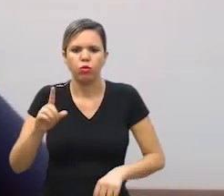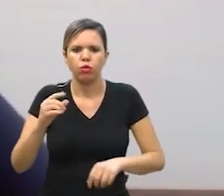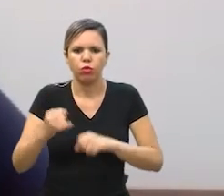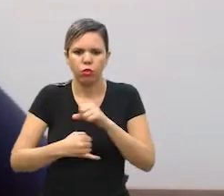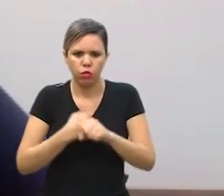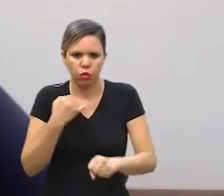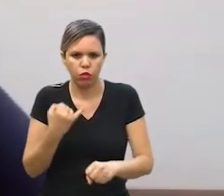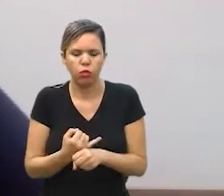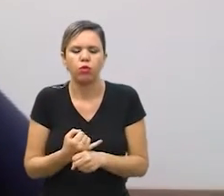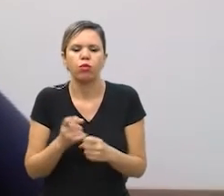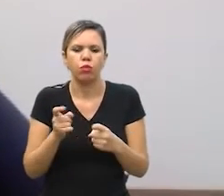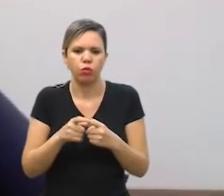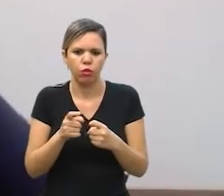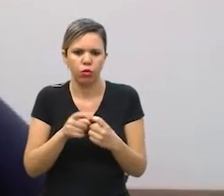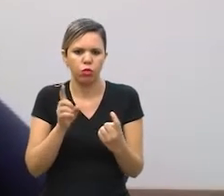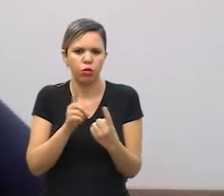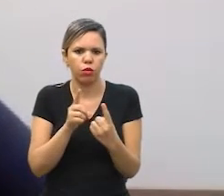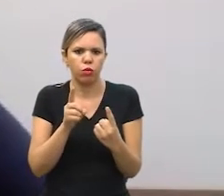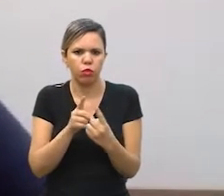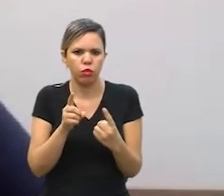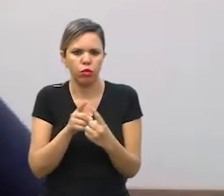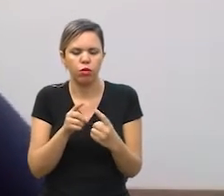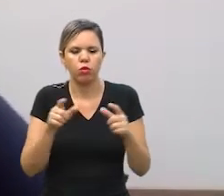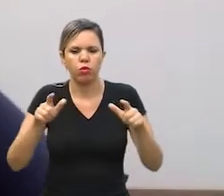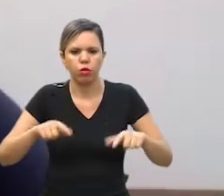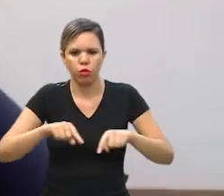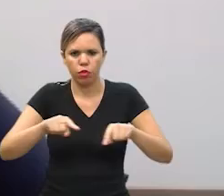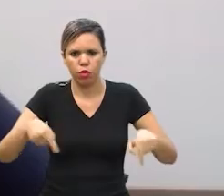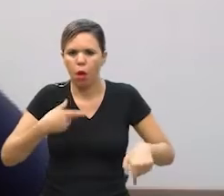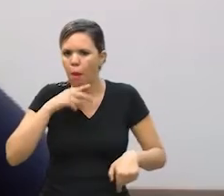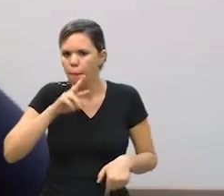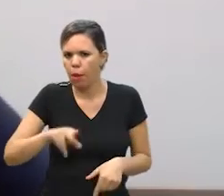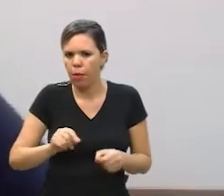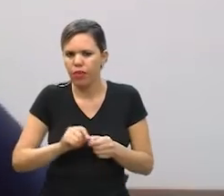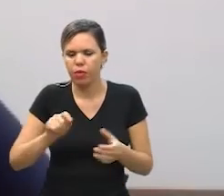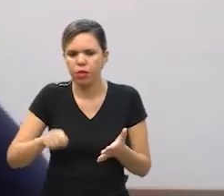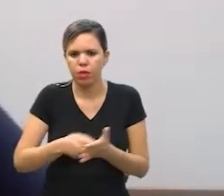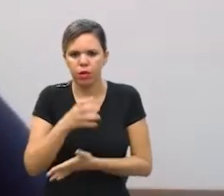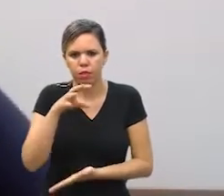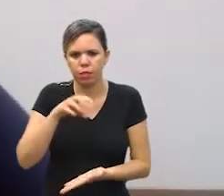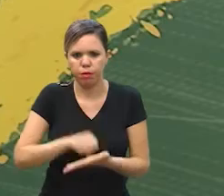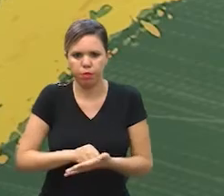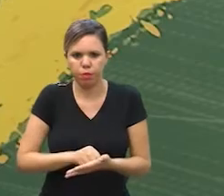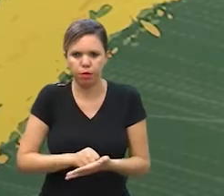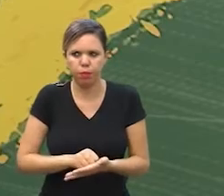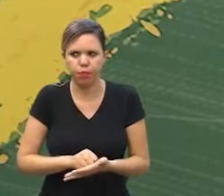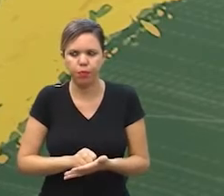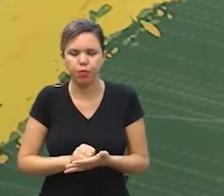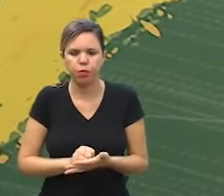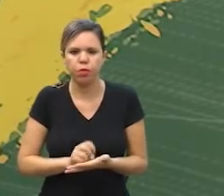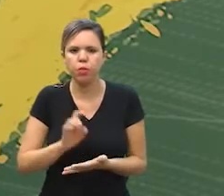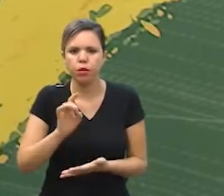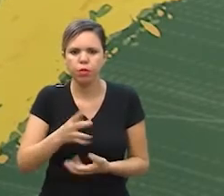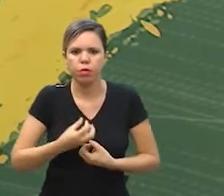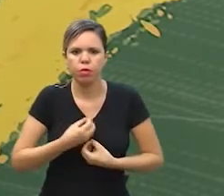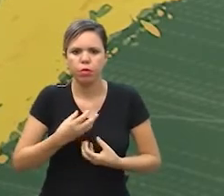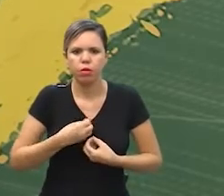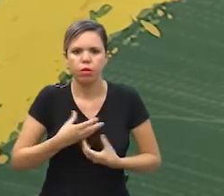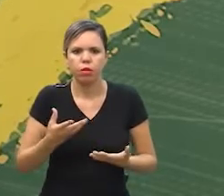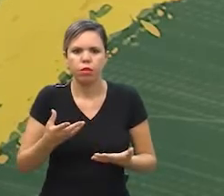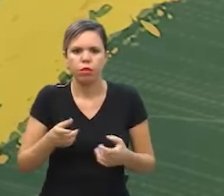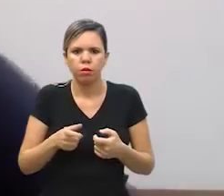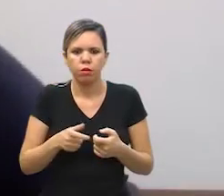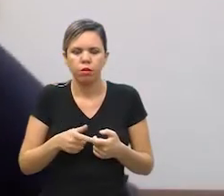telemedicina somado a cabine que eu e meu irmão fizemos a inscrição na verdade ele fez eu só dei os pitacos médicos ali